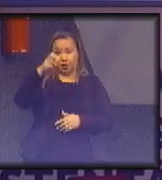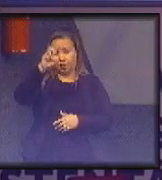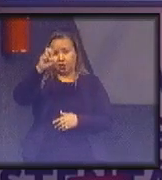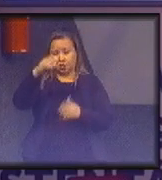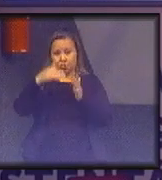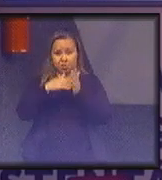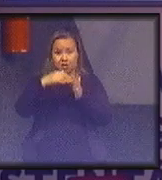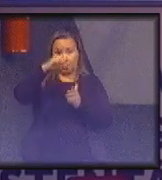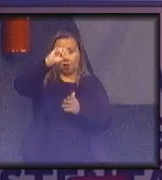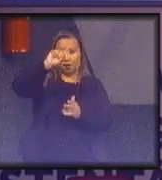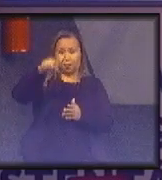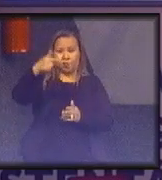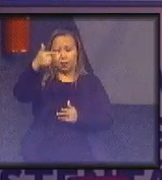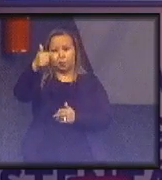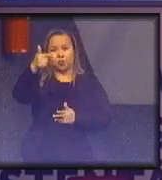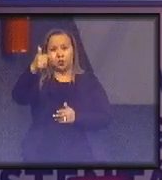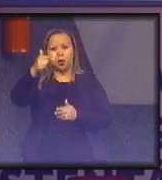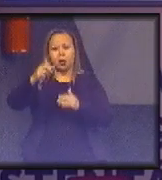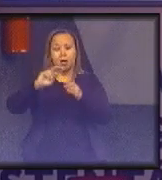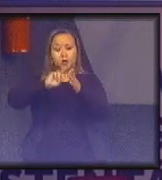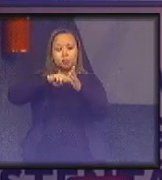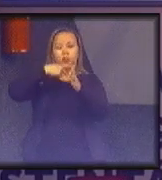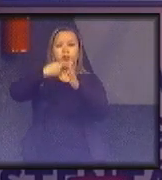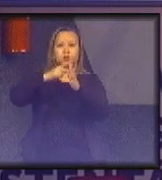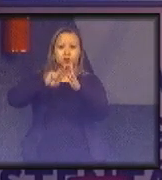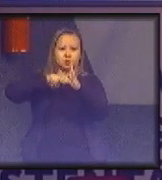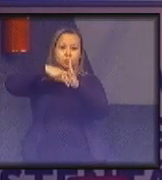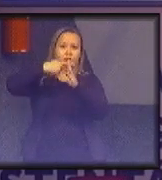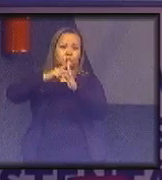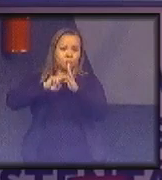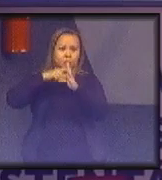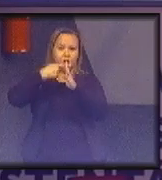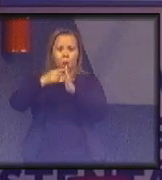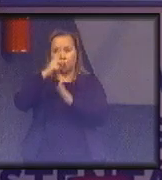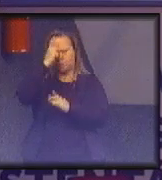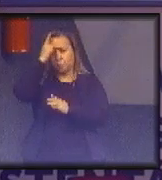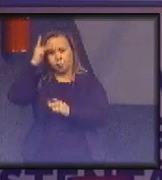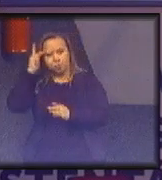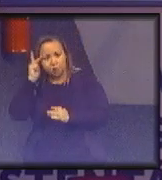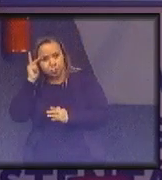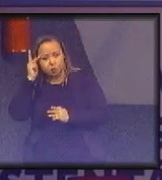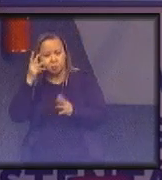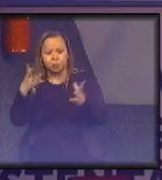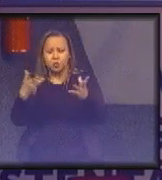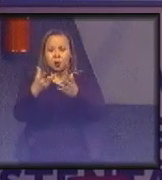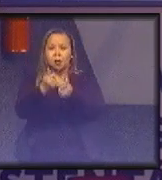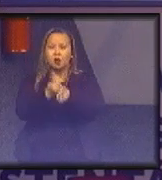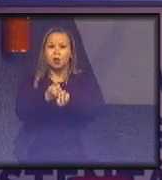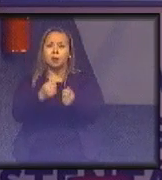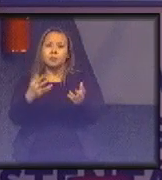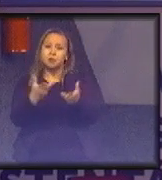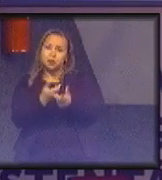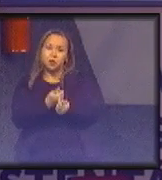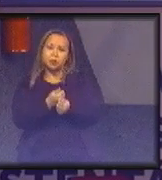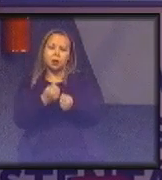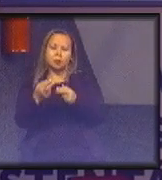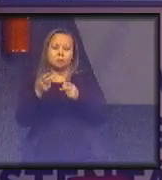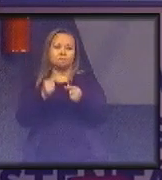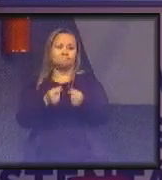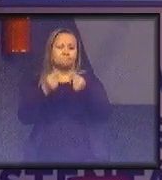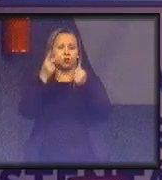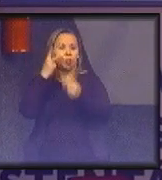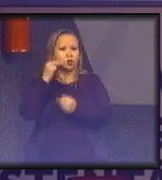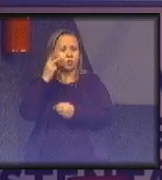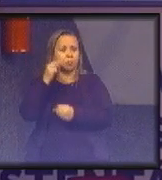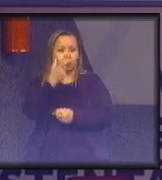Portanto, duplicou por pessoa a quantidade de recurso natural utilizada, e eu volto a insistir com vocês, quando apenas 20